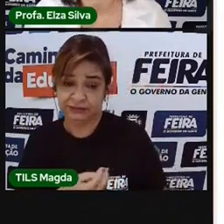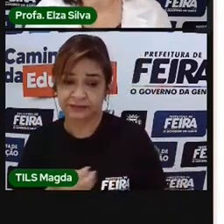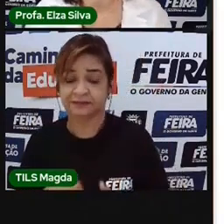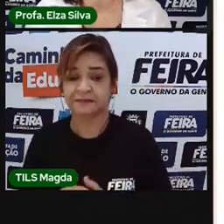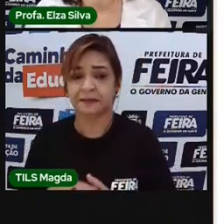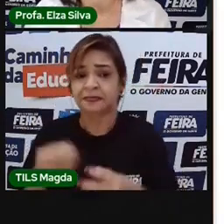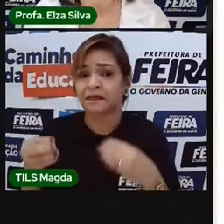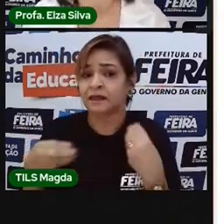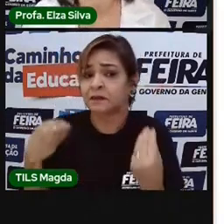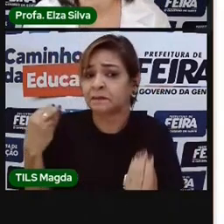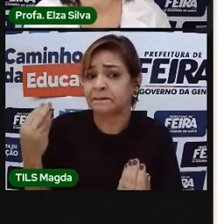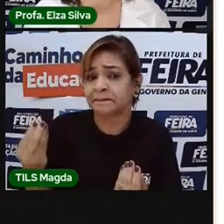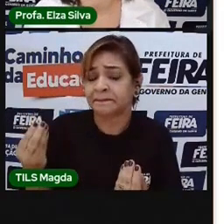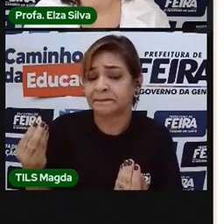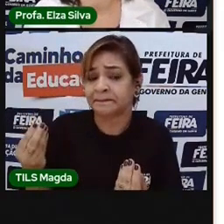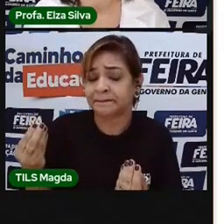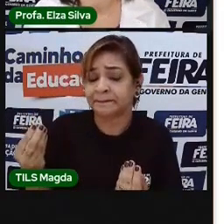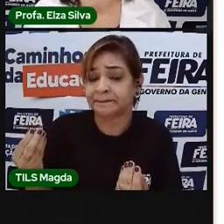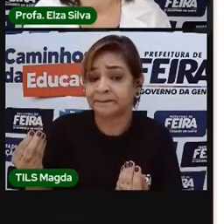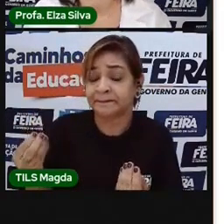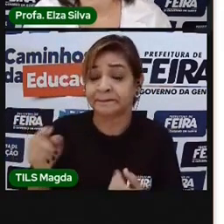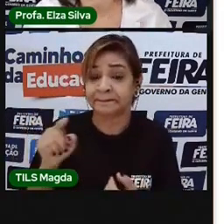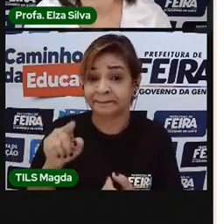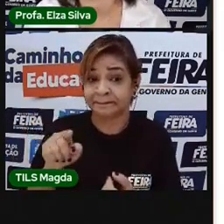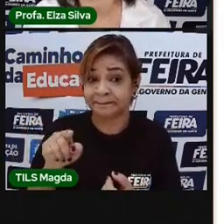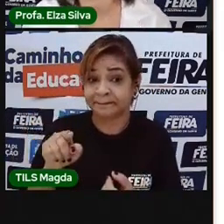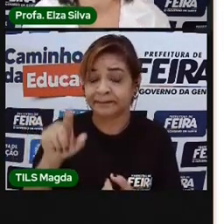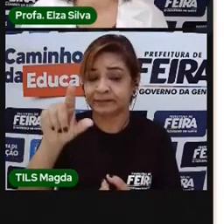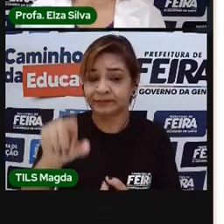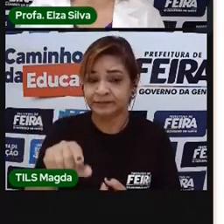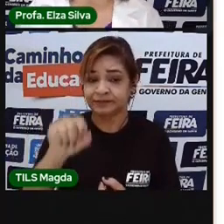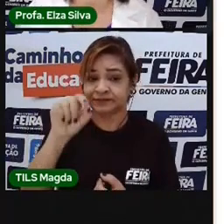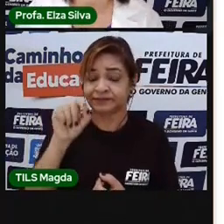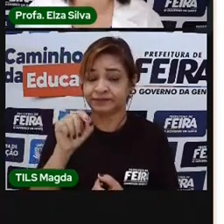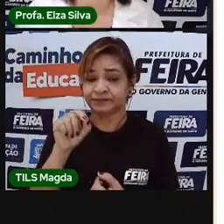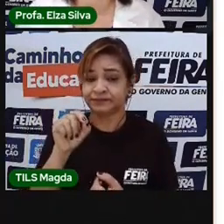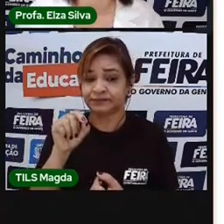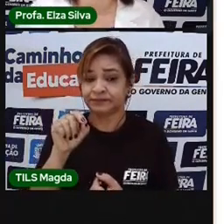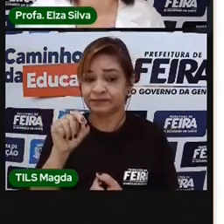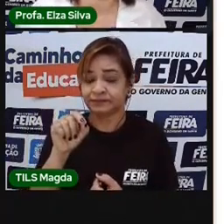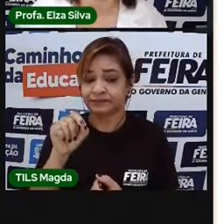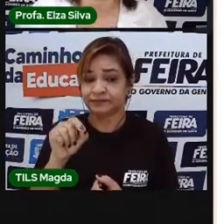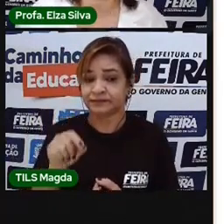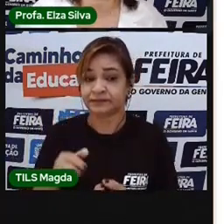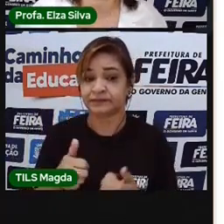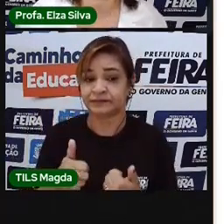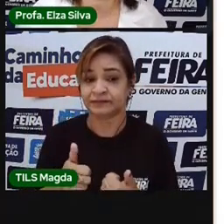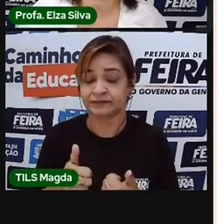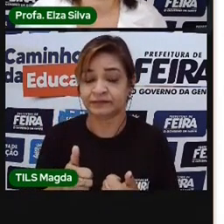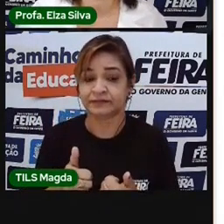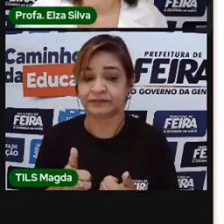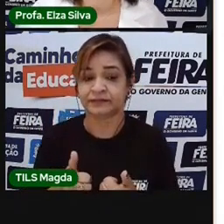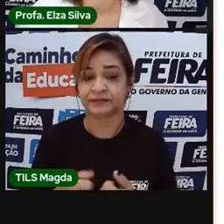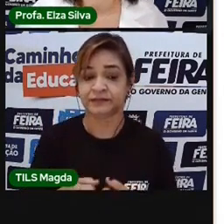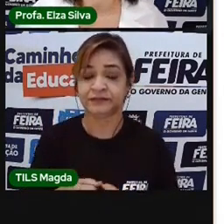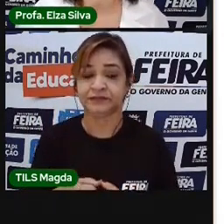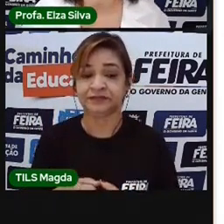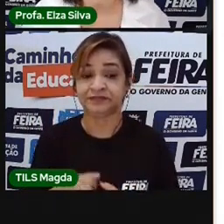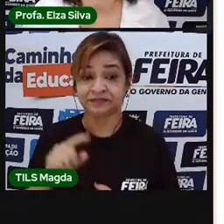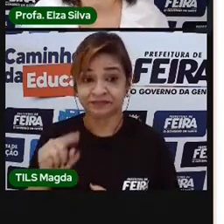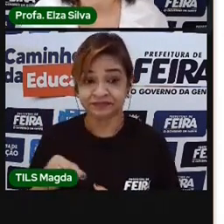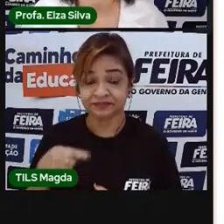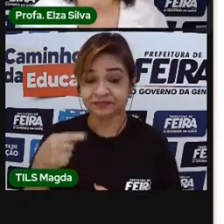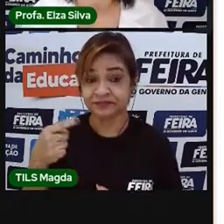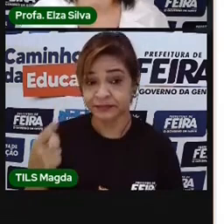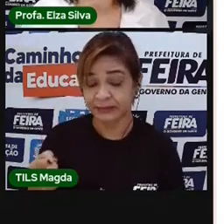qual o foco do seu trabalho, qual o foco da sua pesquisa. Está certo, meus amores? Depois